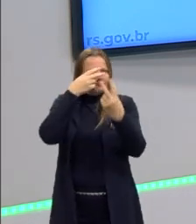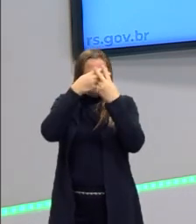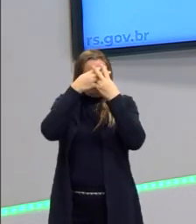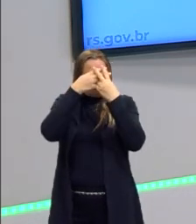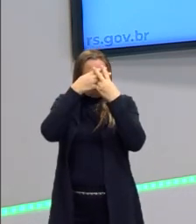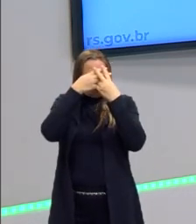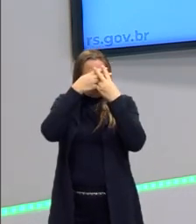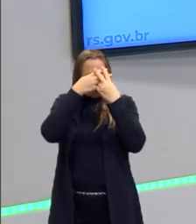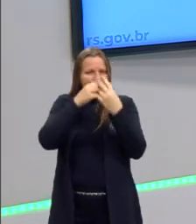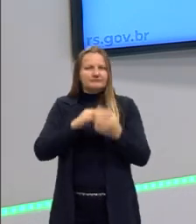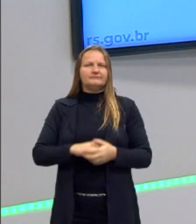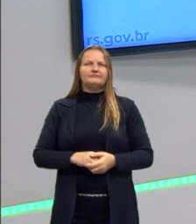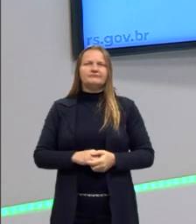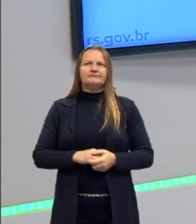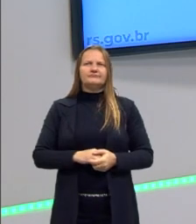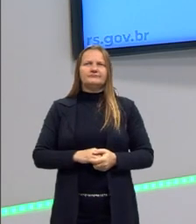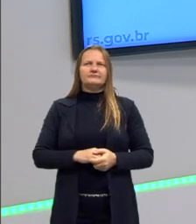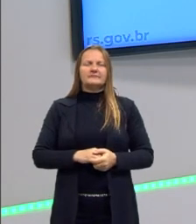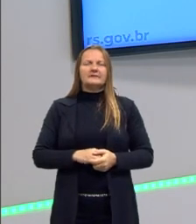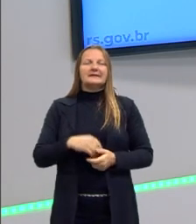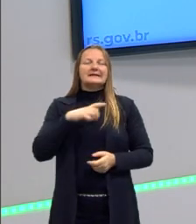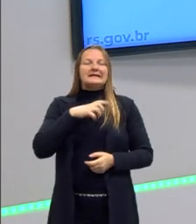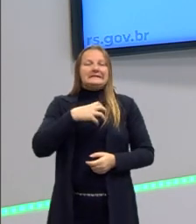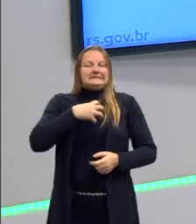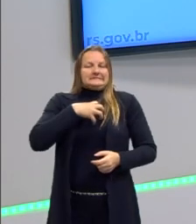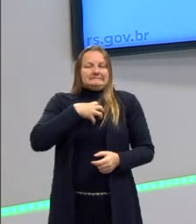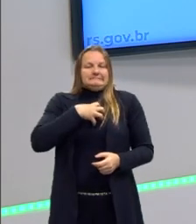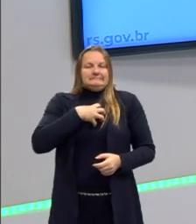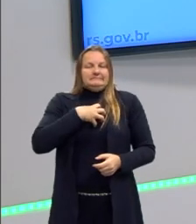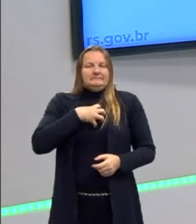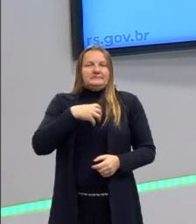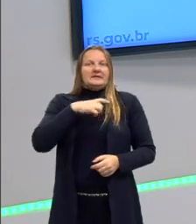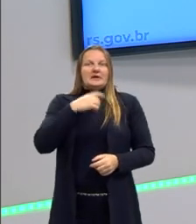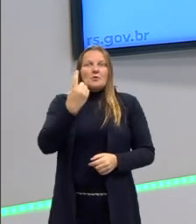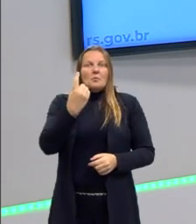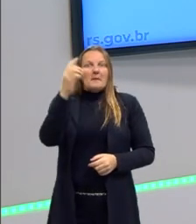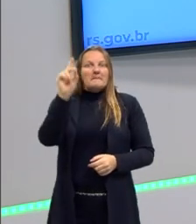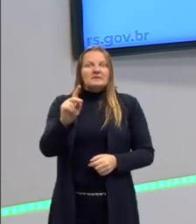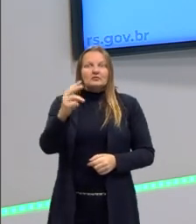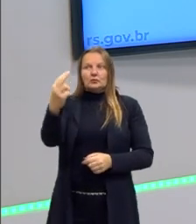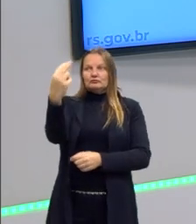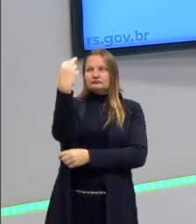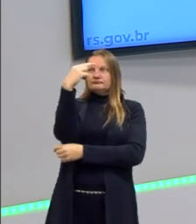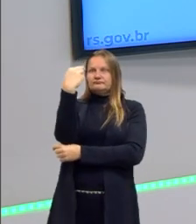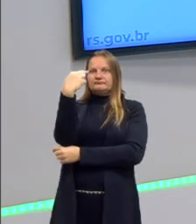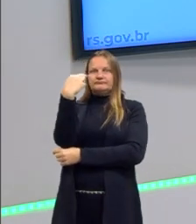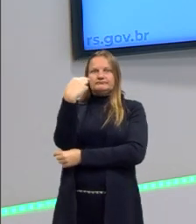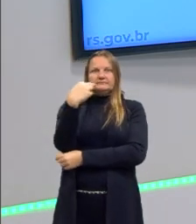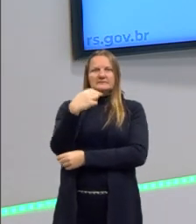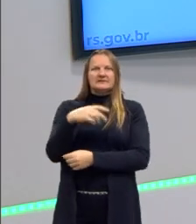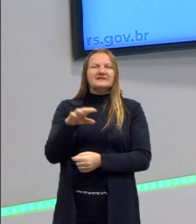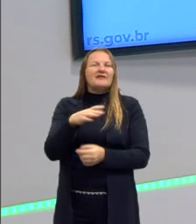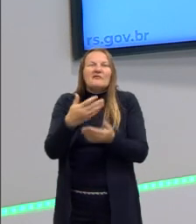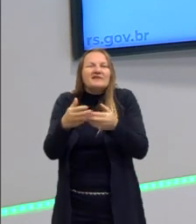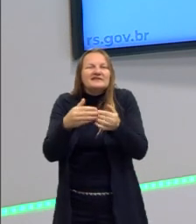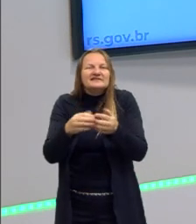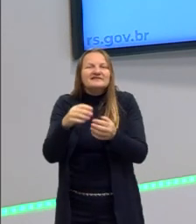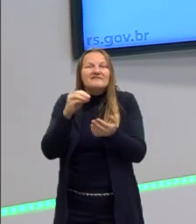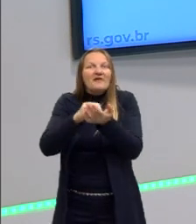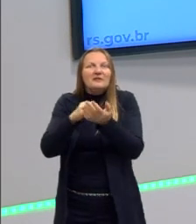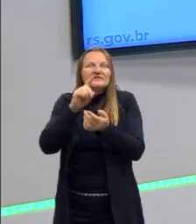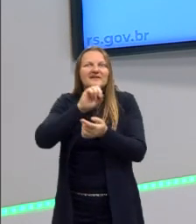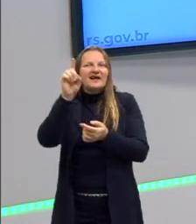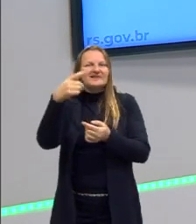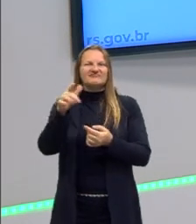mesmo na escola, ter a impressão que teria alguém o vigiando. Não necessariamente teria alguém o